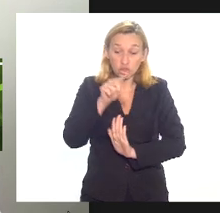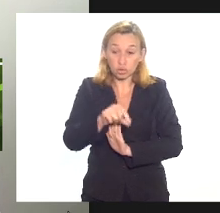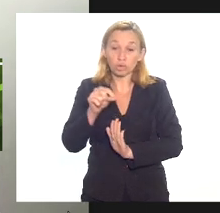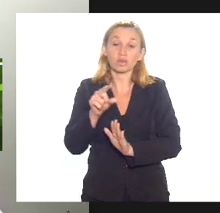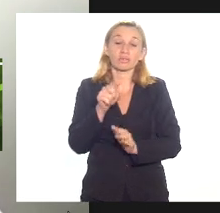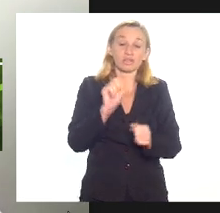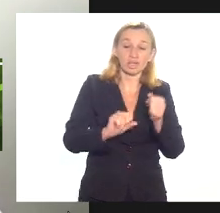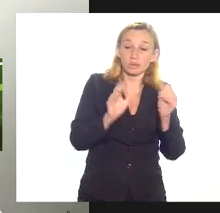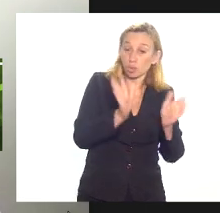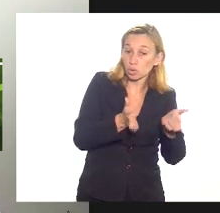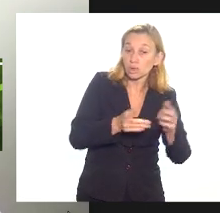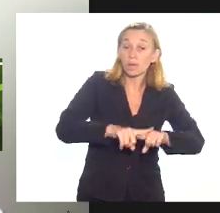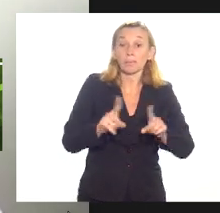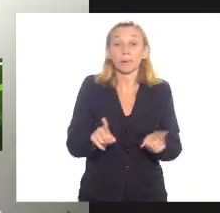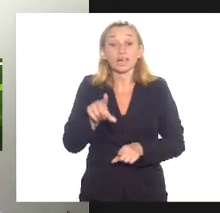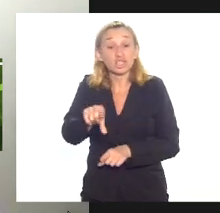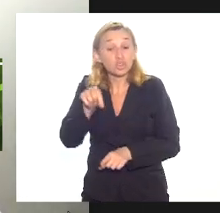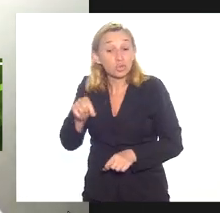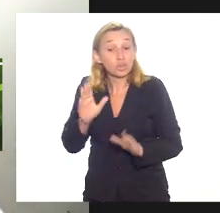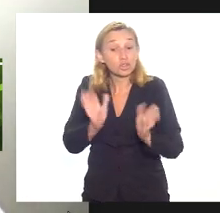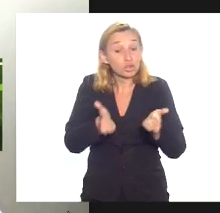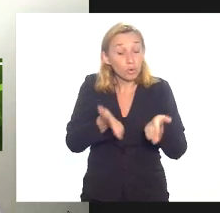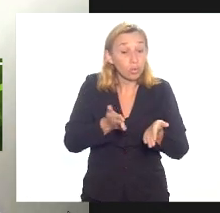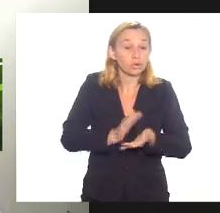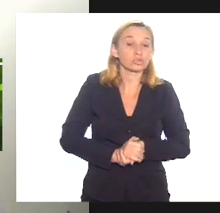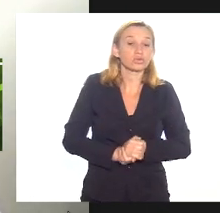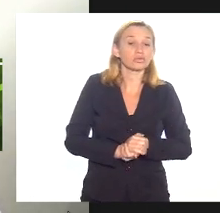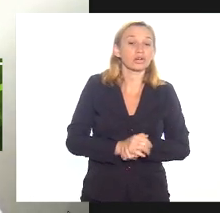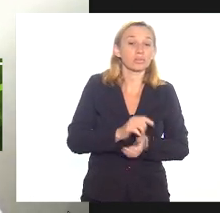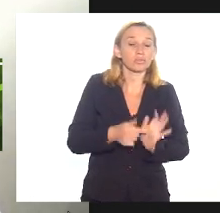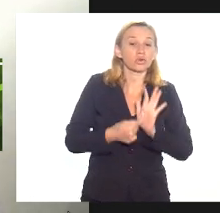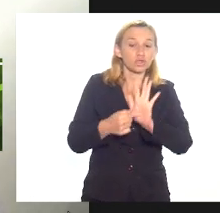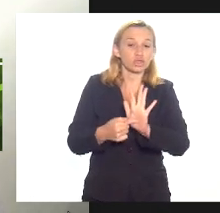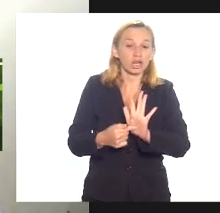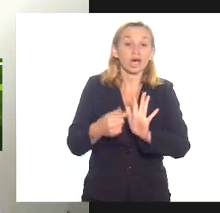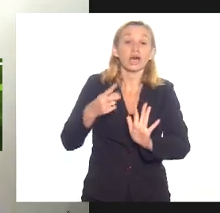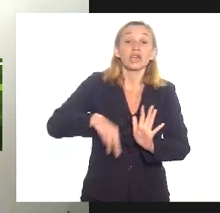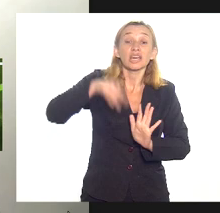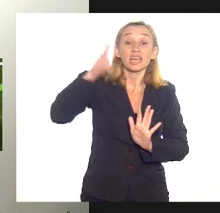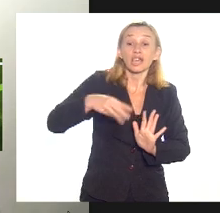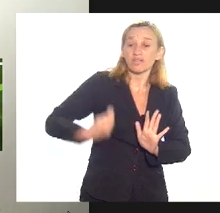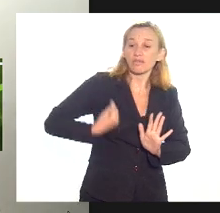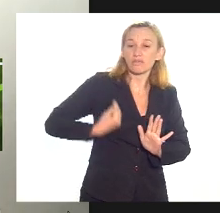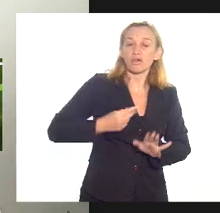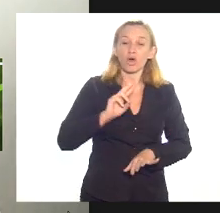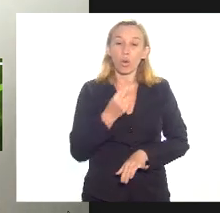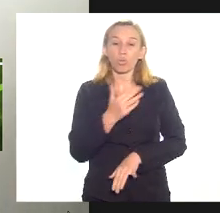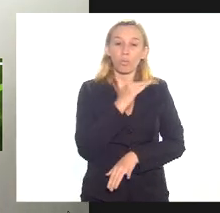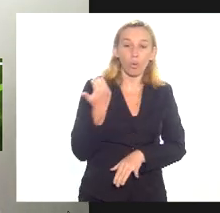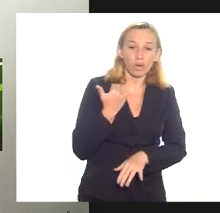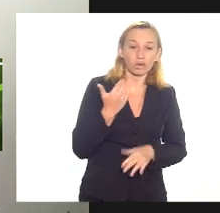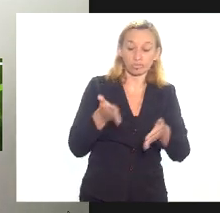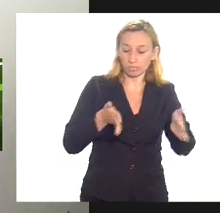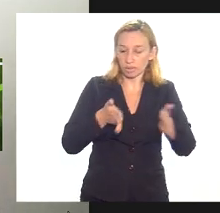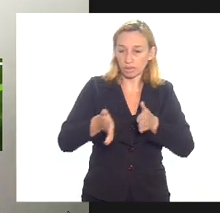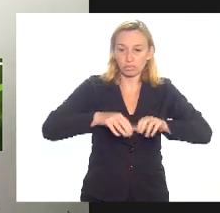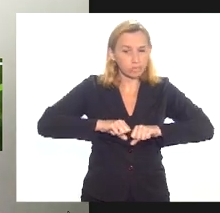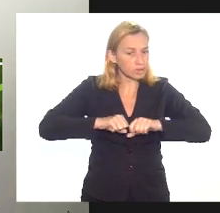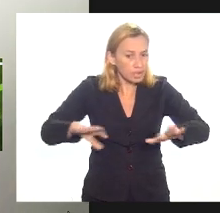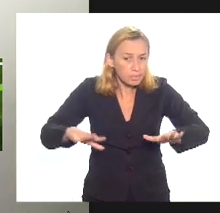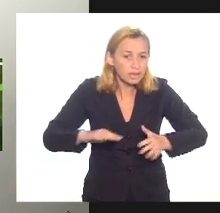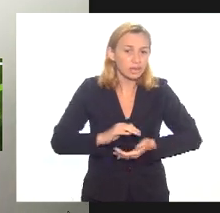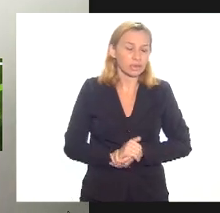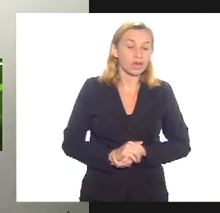hoje mas a escolha que faremos hoje vai definir quem vai viver e quem vai morrer estamos em plena pandemia